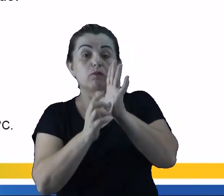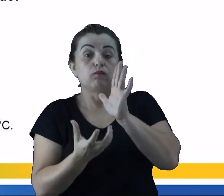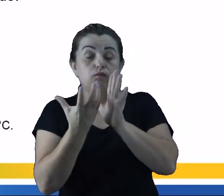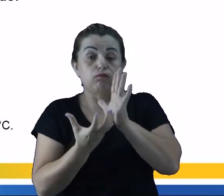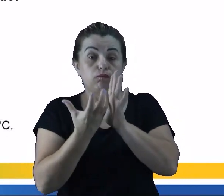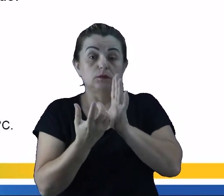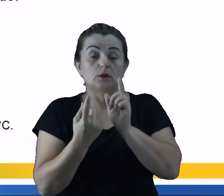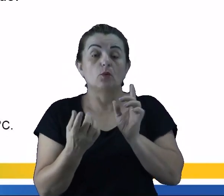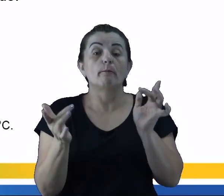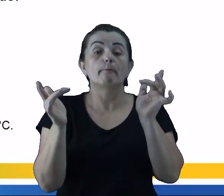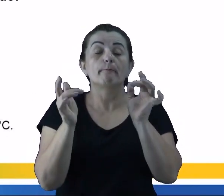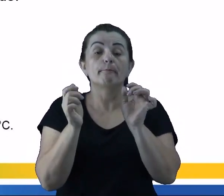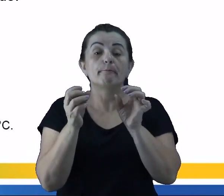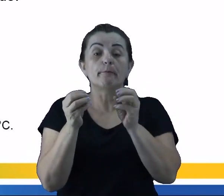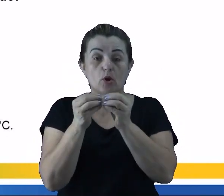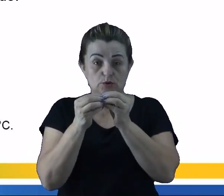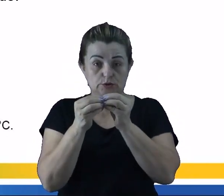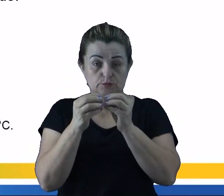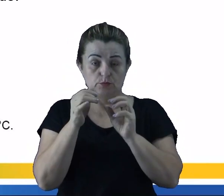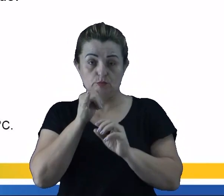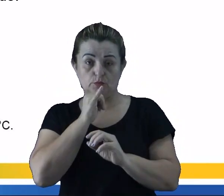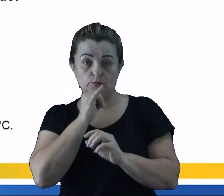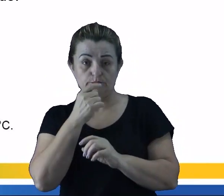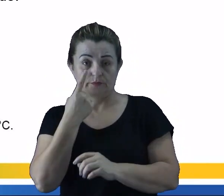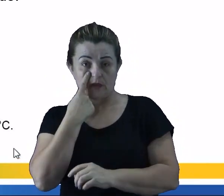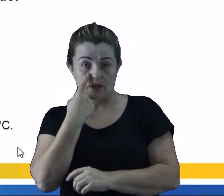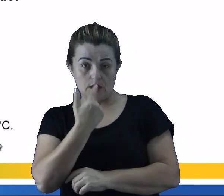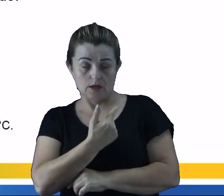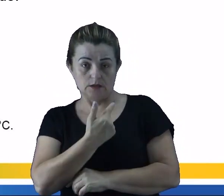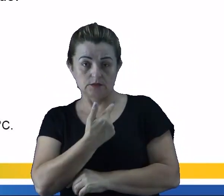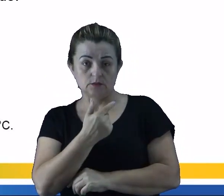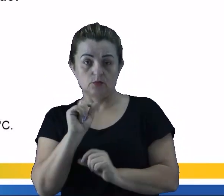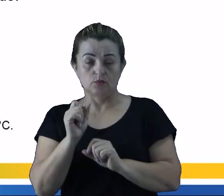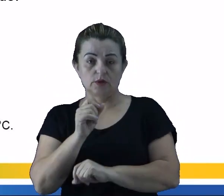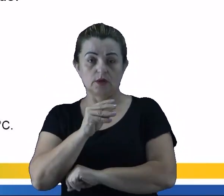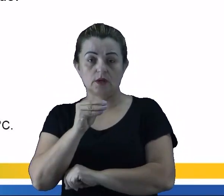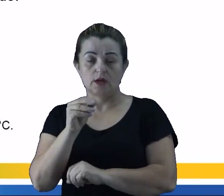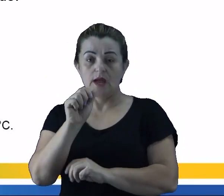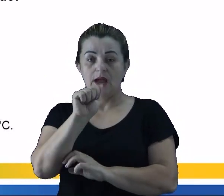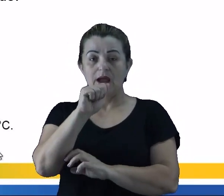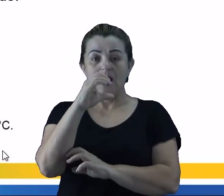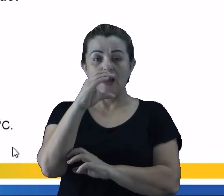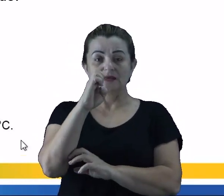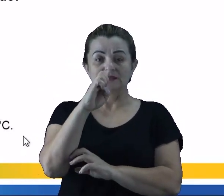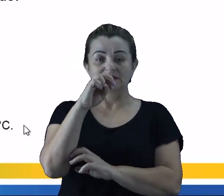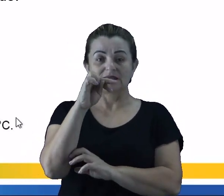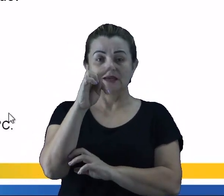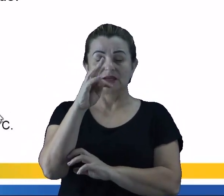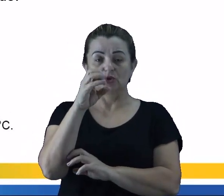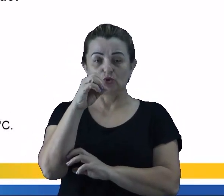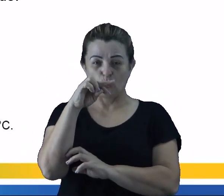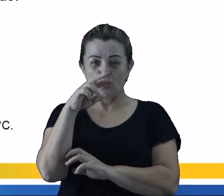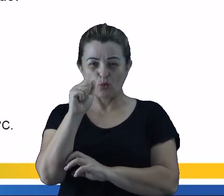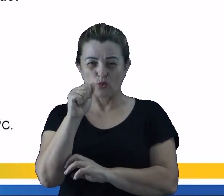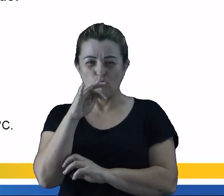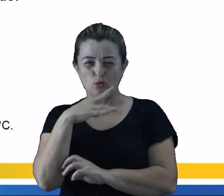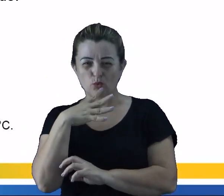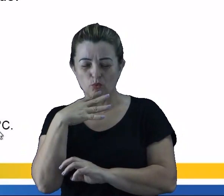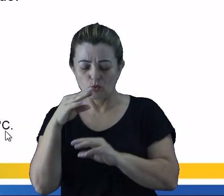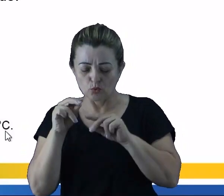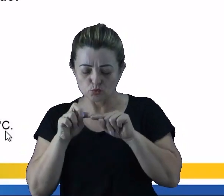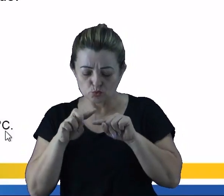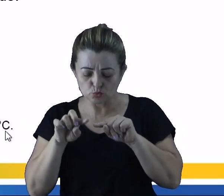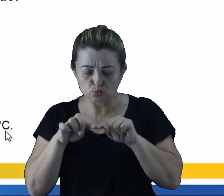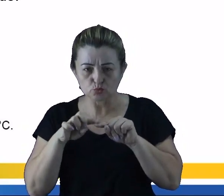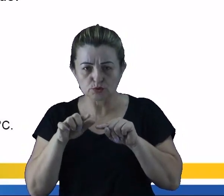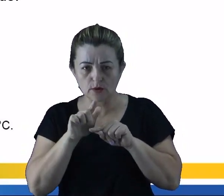próximas, né. Então, aqui a gente tem um exemplo ali da acetona, da separação da acetona etílica, que a temperatura de ebulição dela é